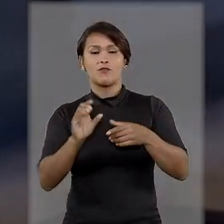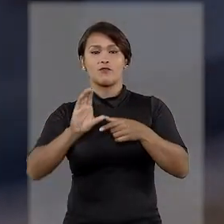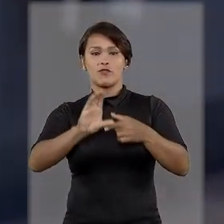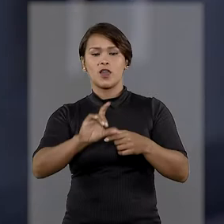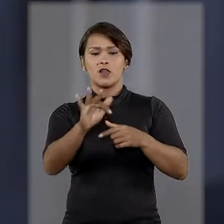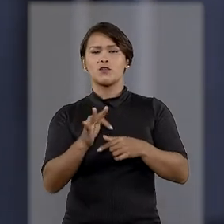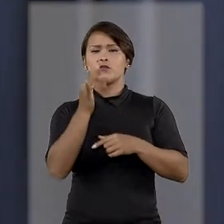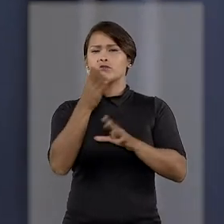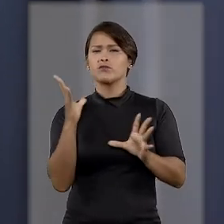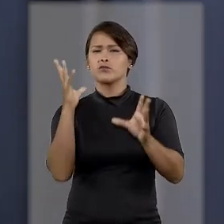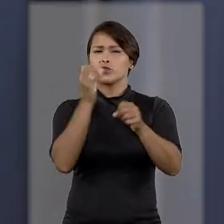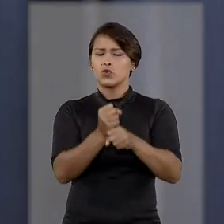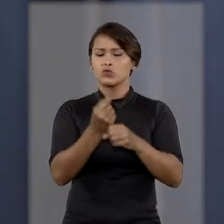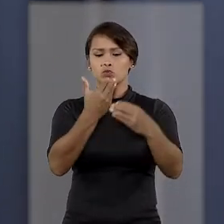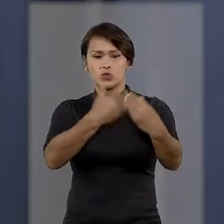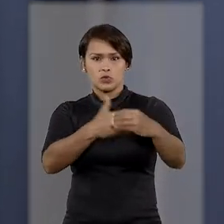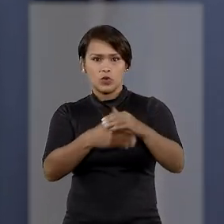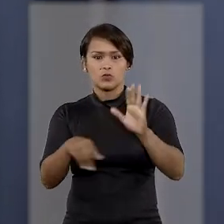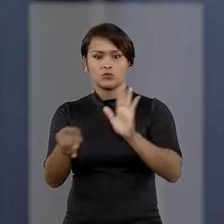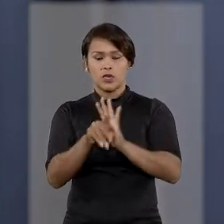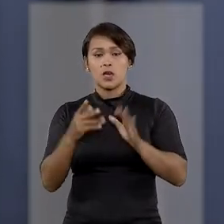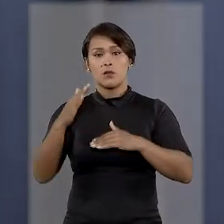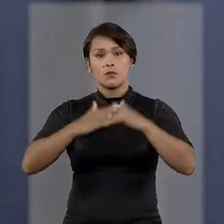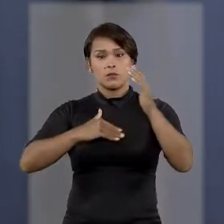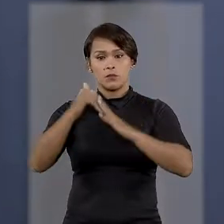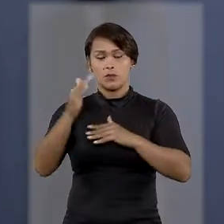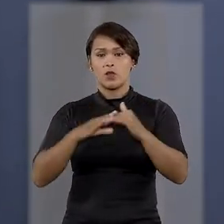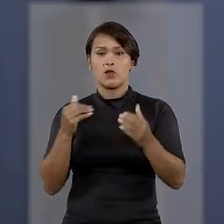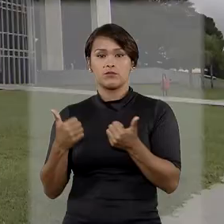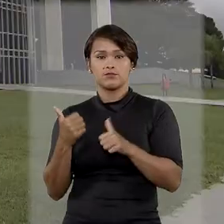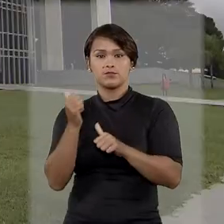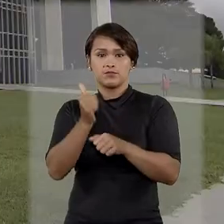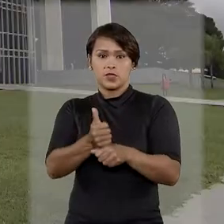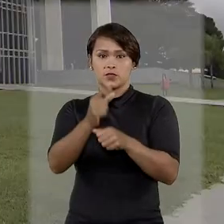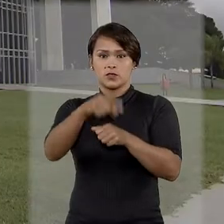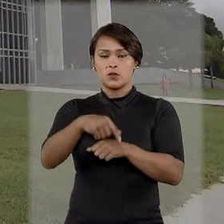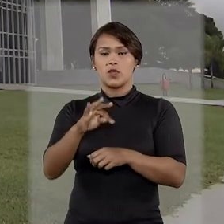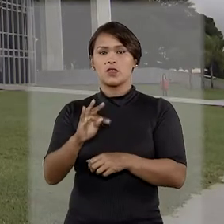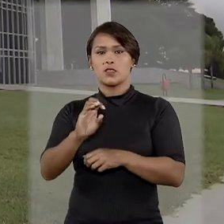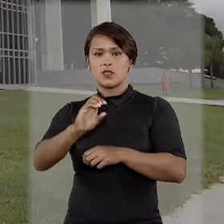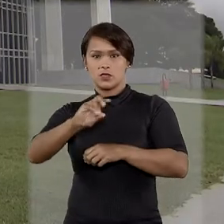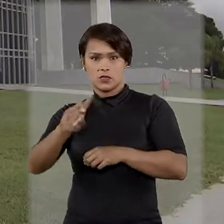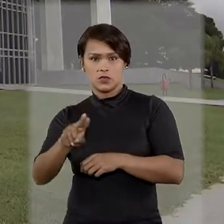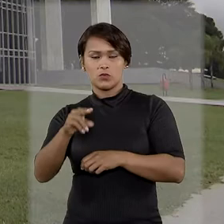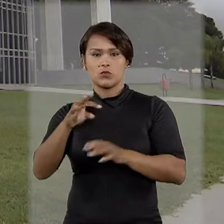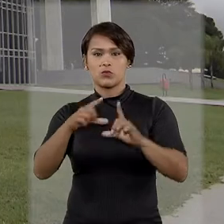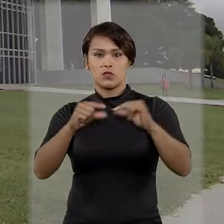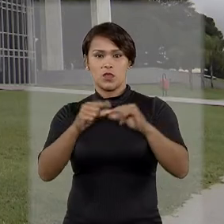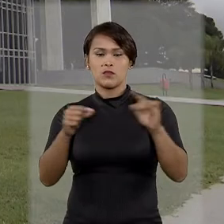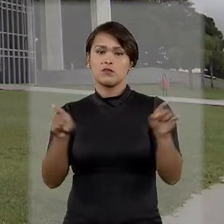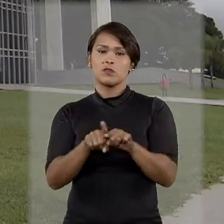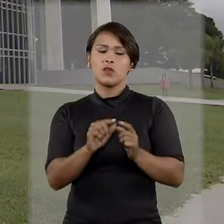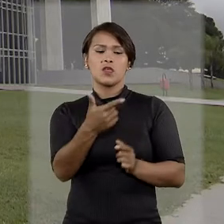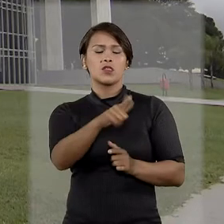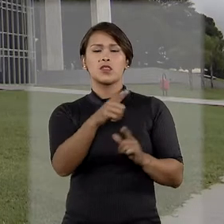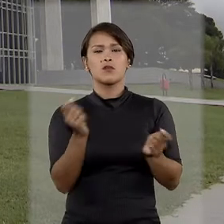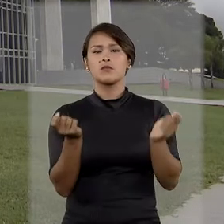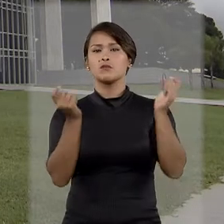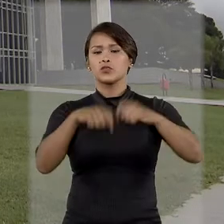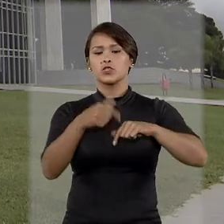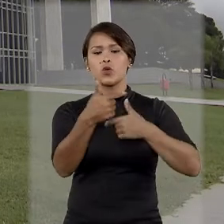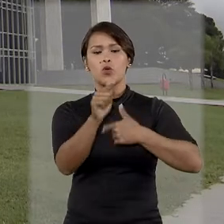conselheiro até futura conclusão de concurso público para a carreira de auditor do Tribunal de Contas do DF, além de não